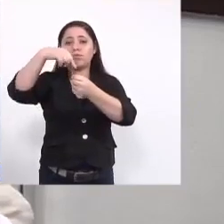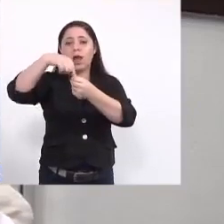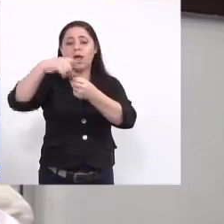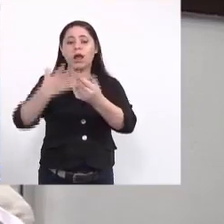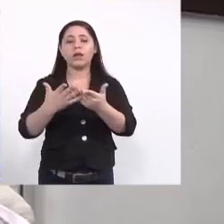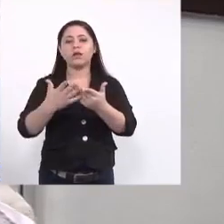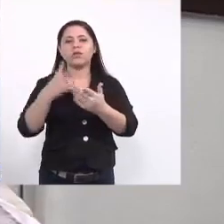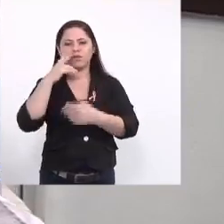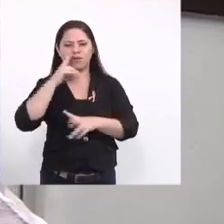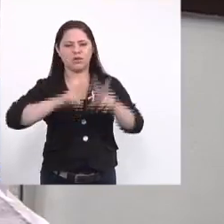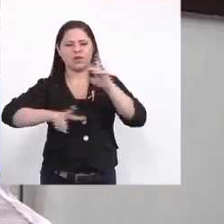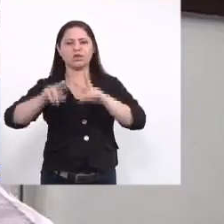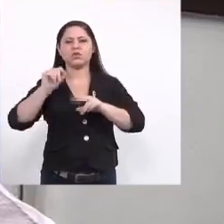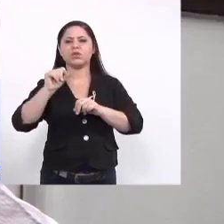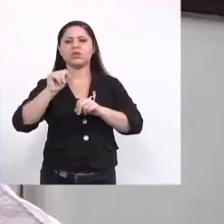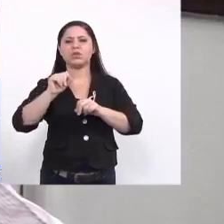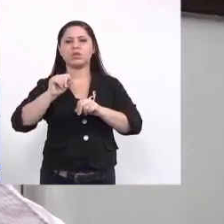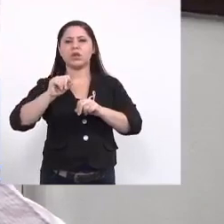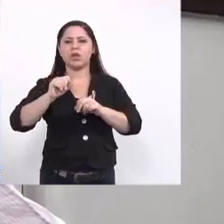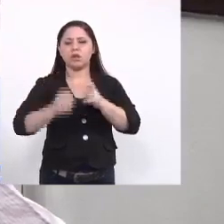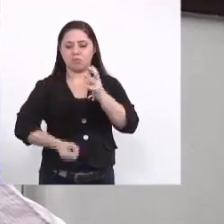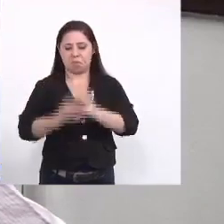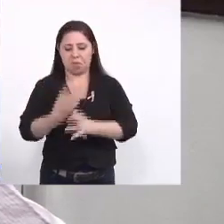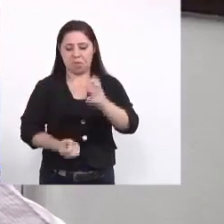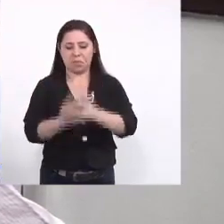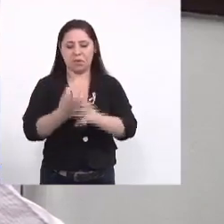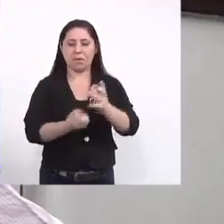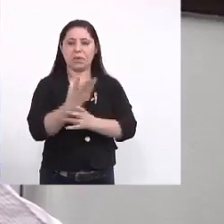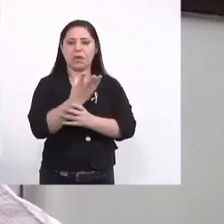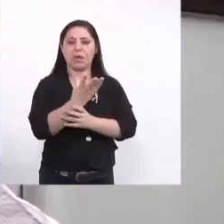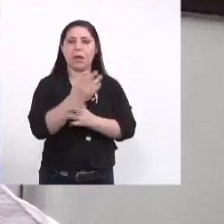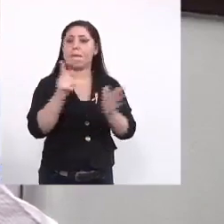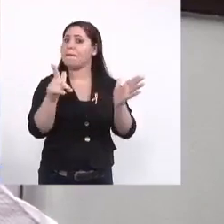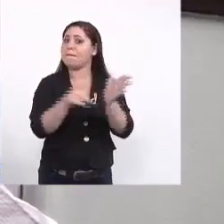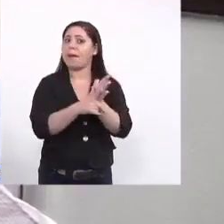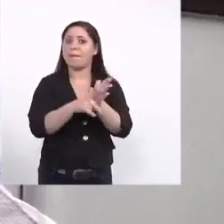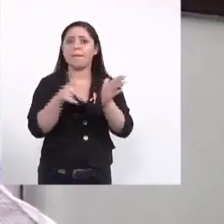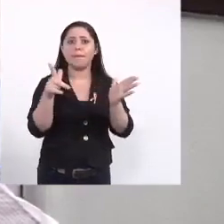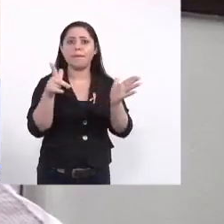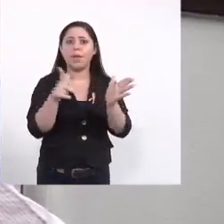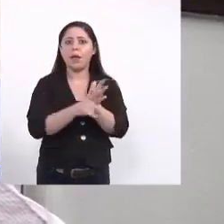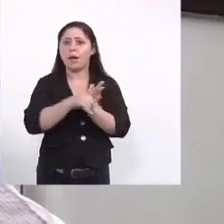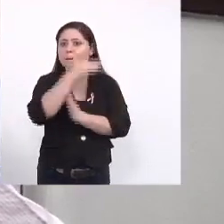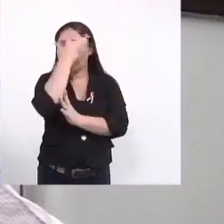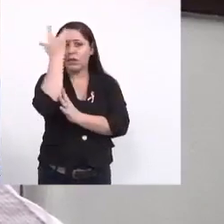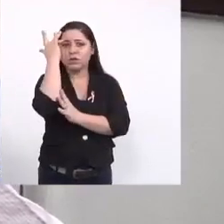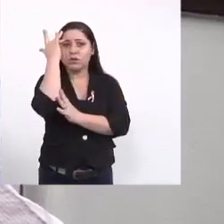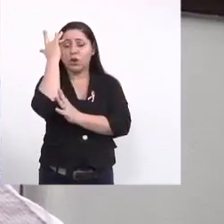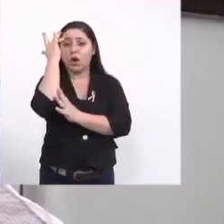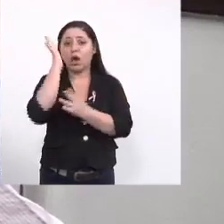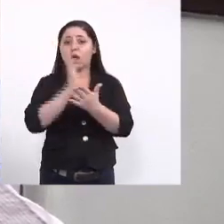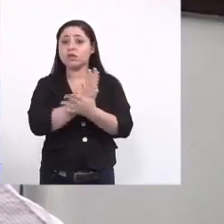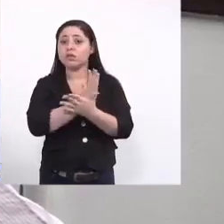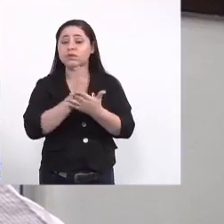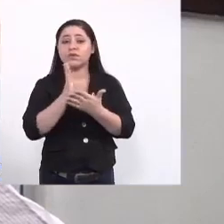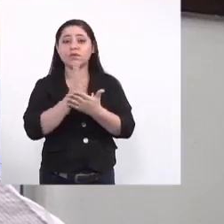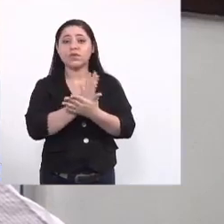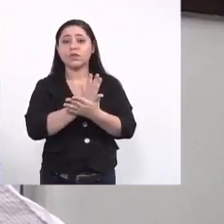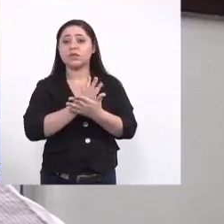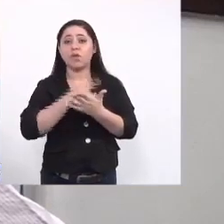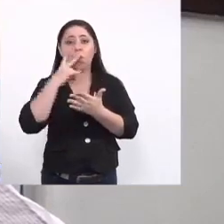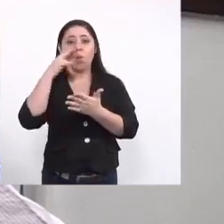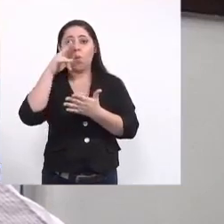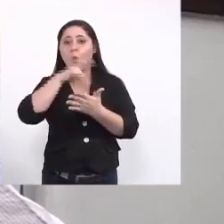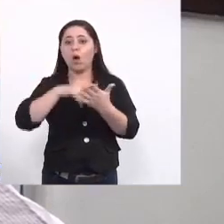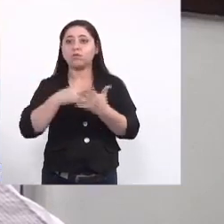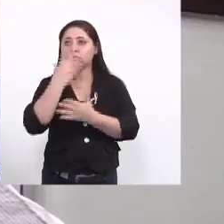assim o que eu vejo a produção de material de papel as pessoas muitas vezes elas nem